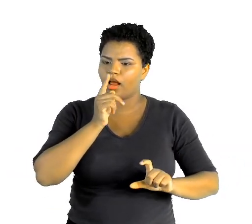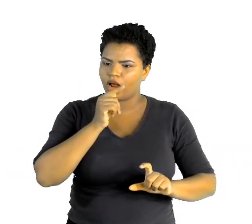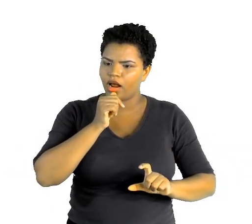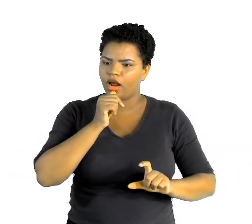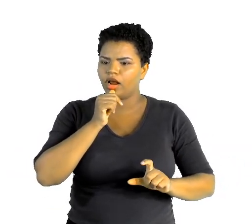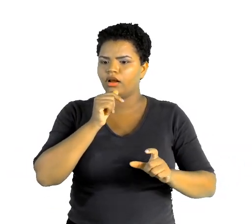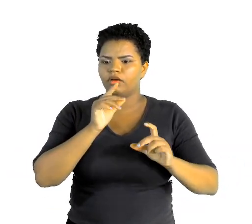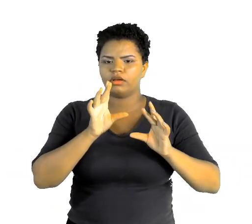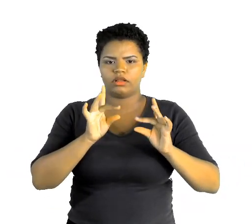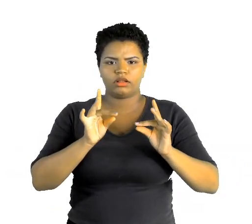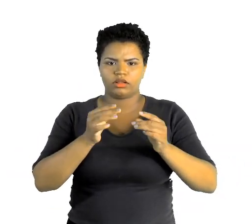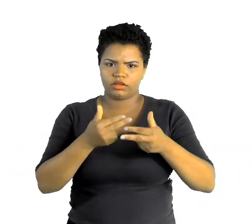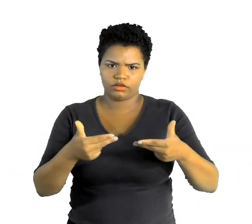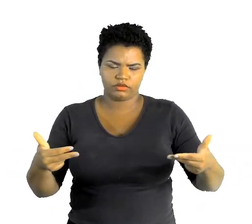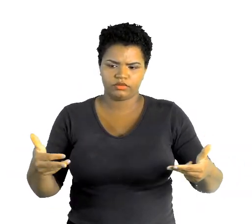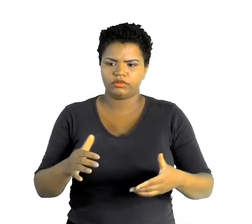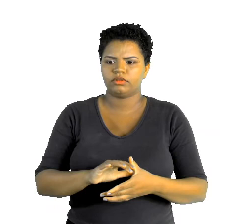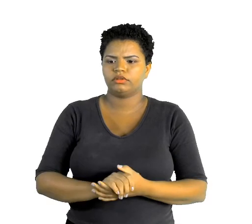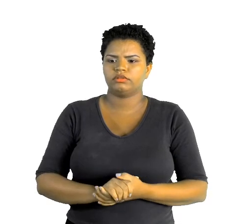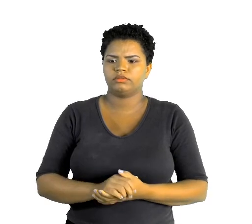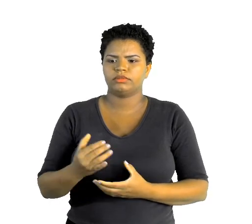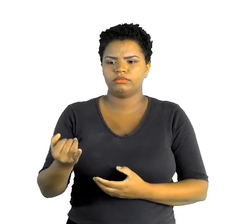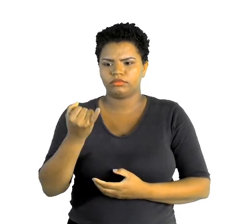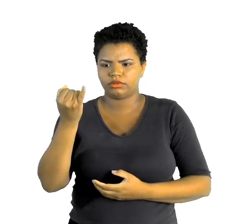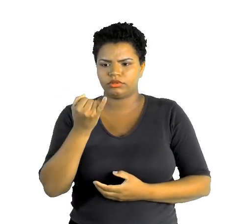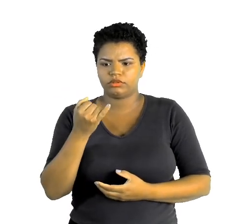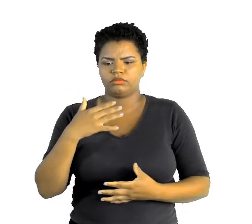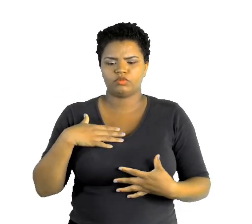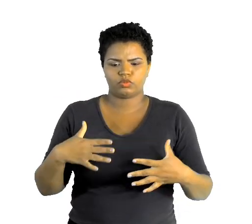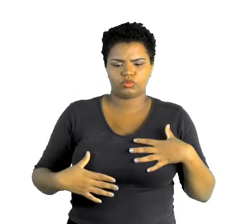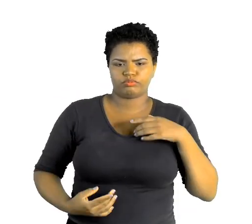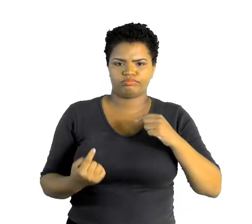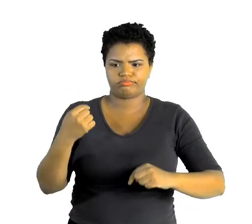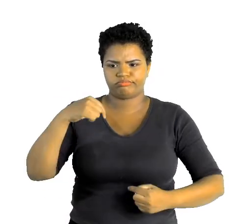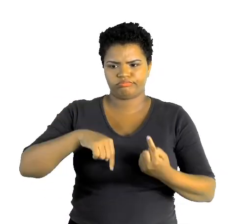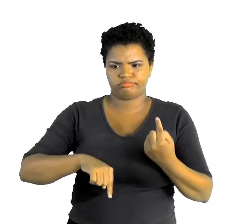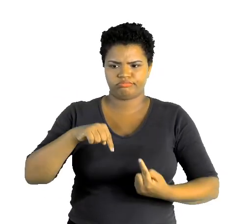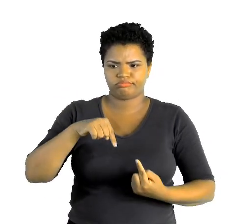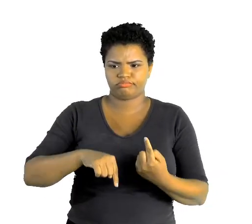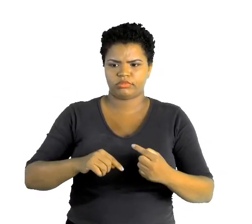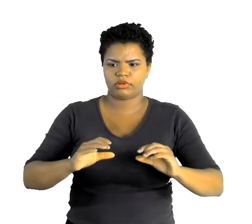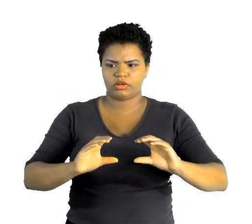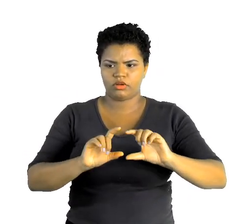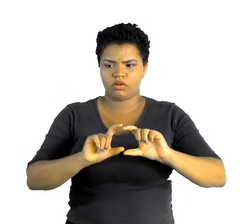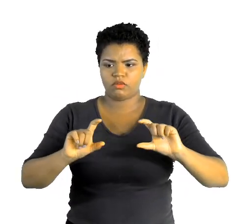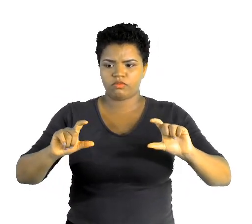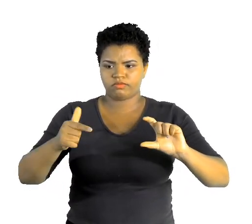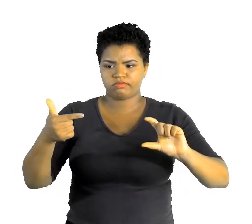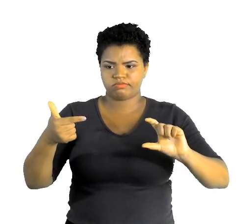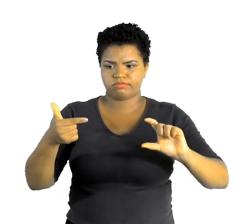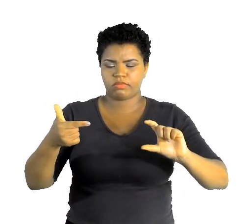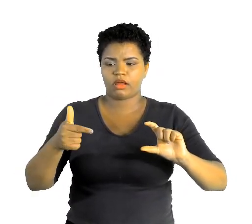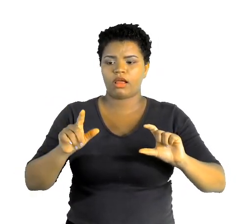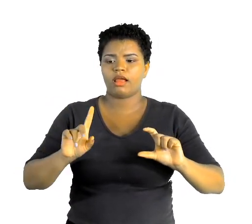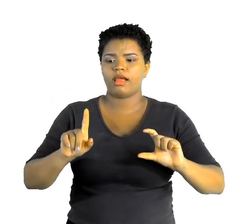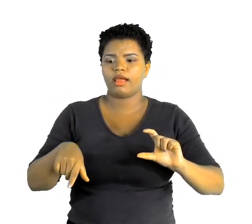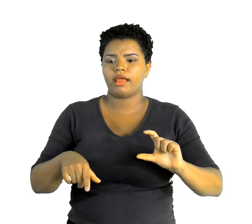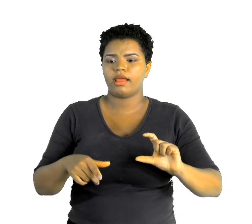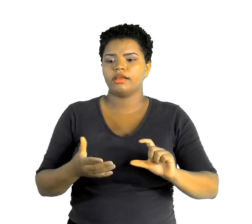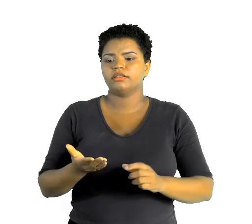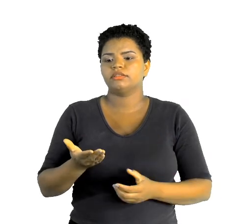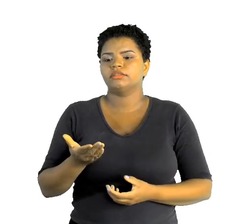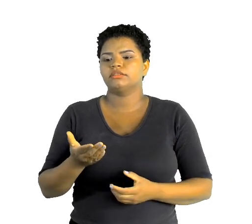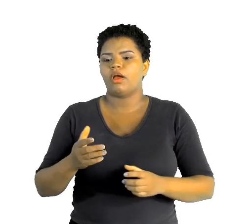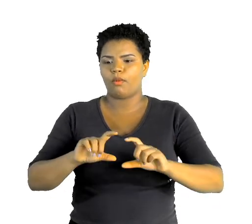importantes para o funcionamento do nosso corpo. O primeiro grupo lá, nós temos os alimentos energéticos. Nosso corpo precisa de muita